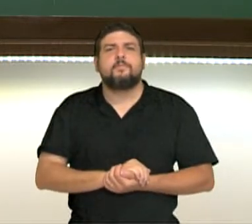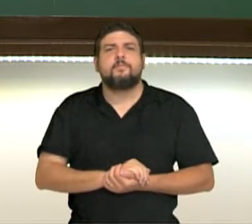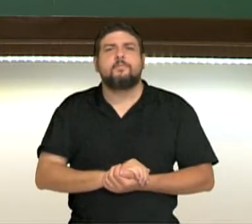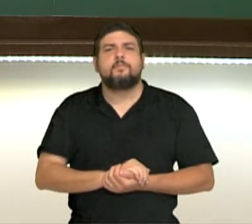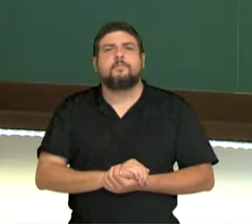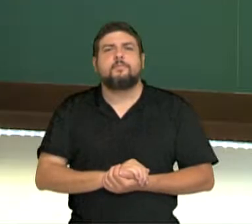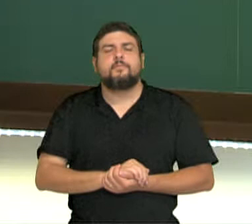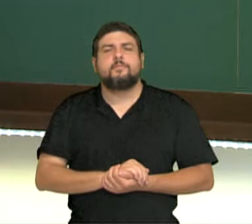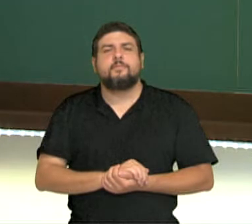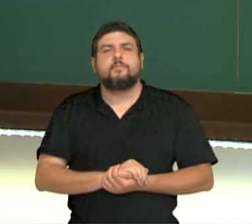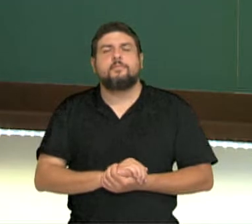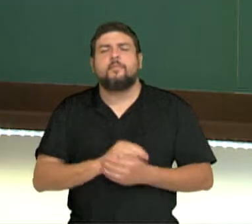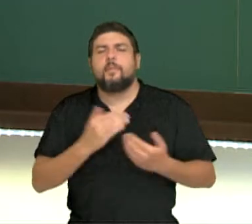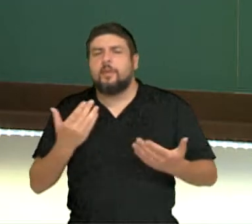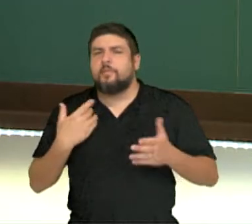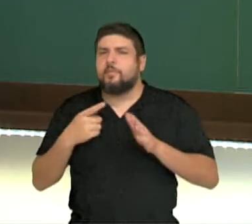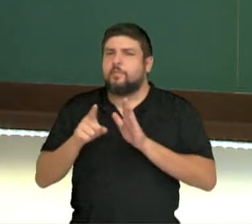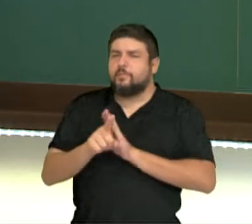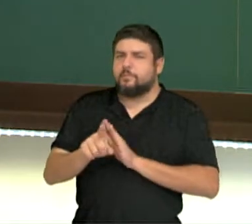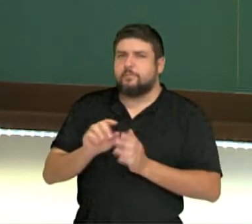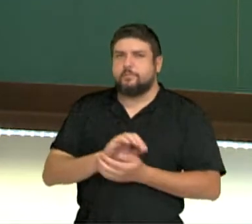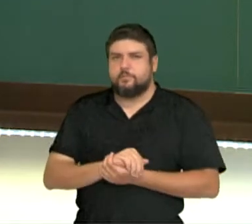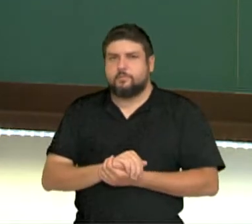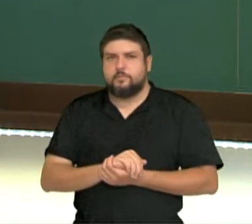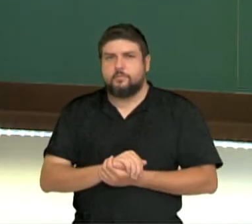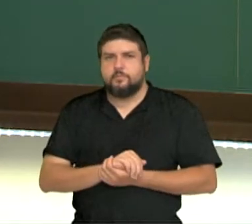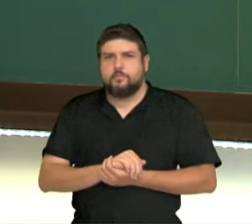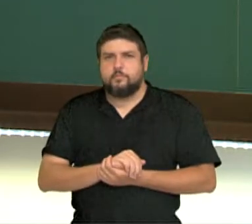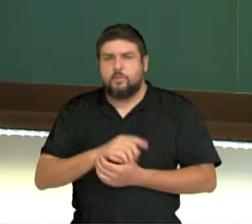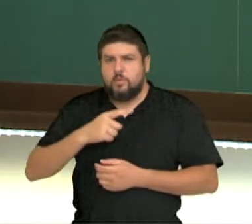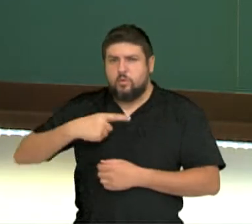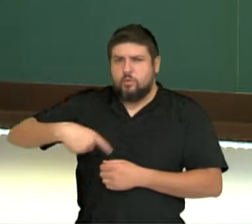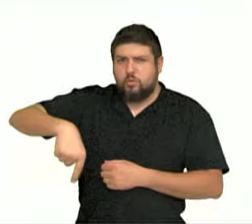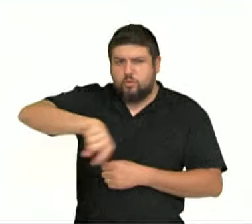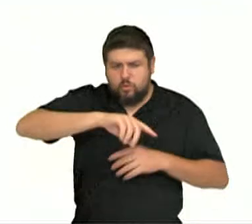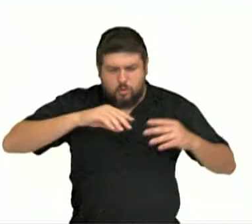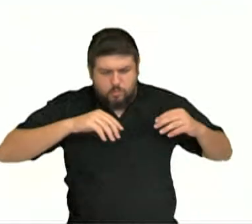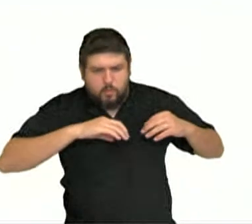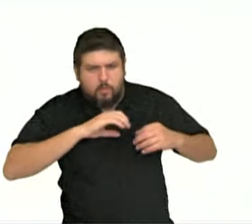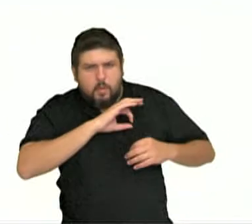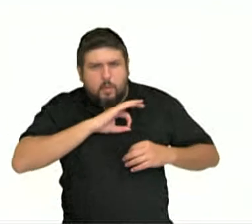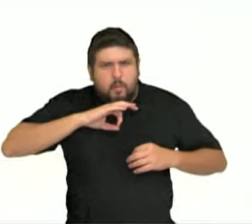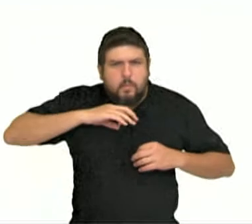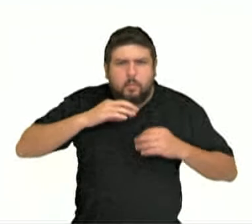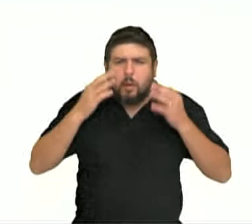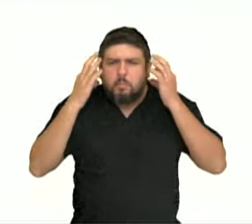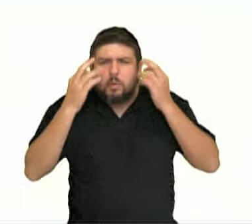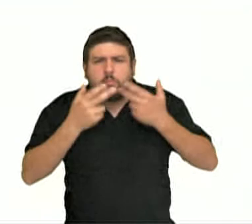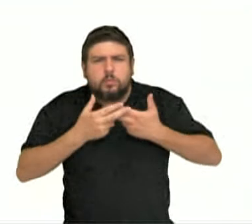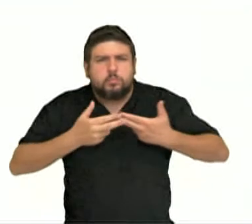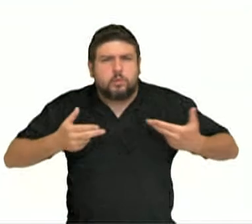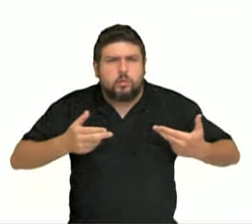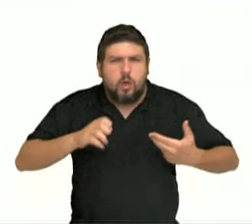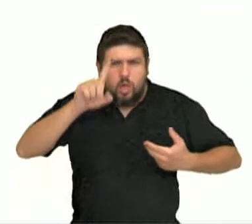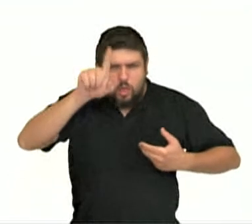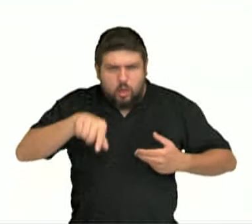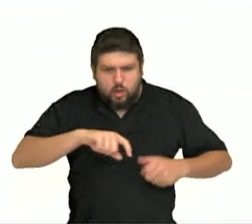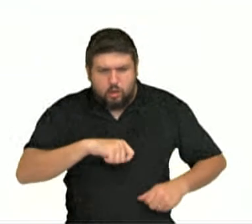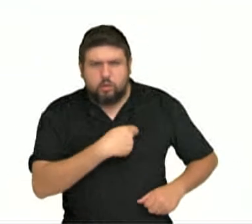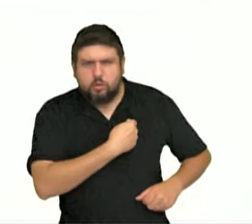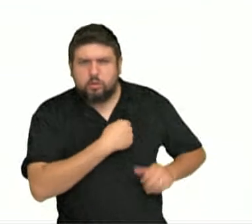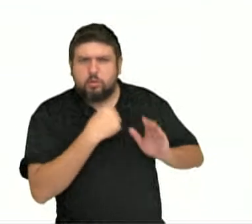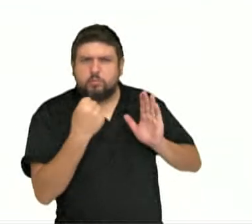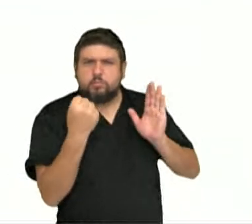Então temos uma perguntinha aí. Nós somos o que levamos no corpo? Ao longo da história a estética do